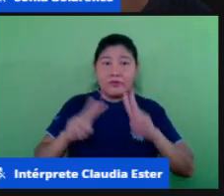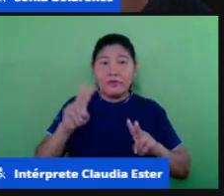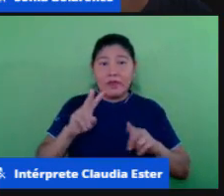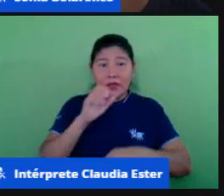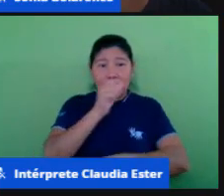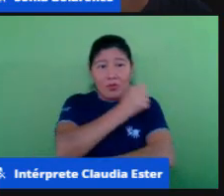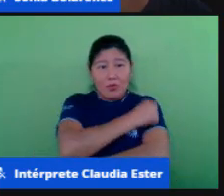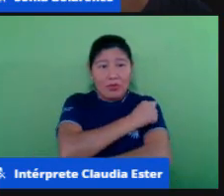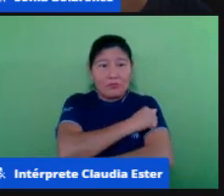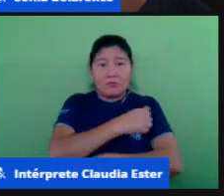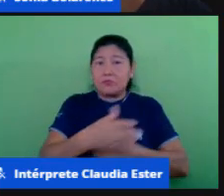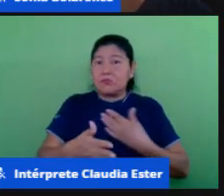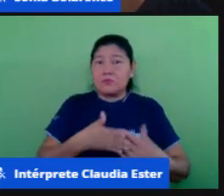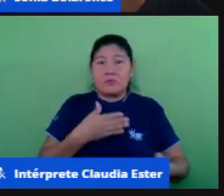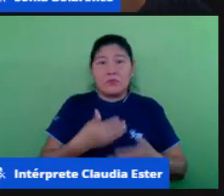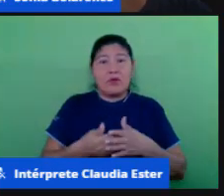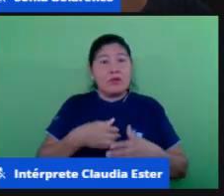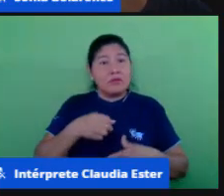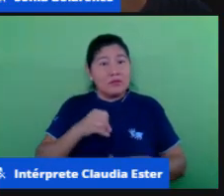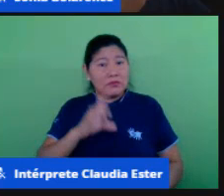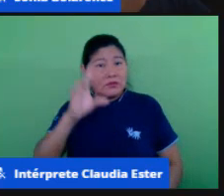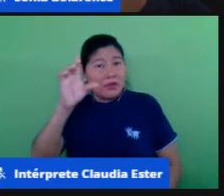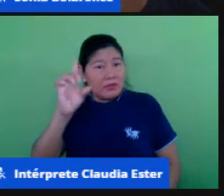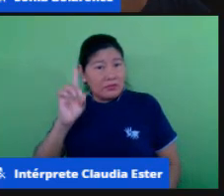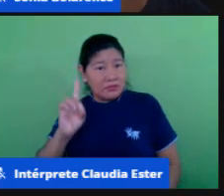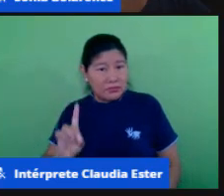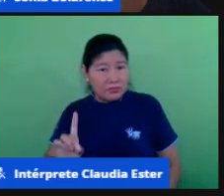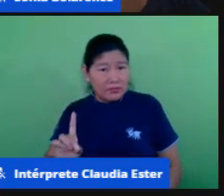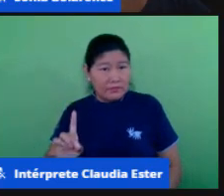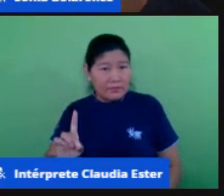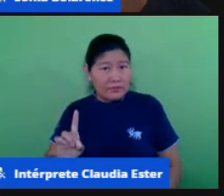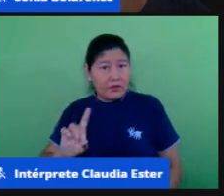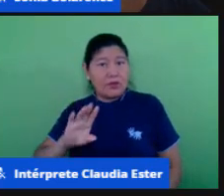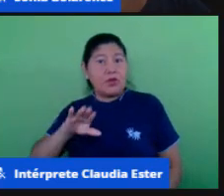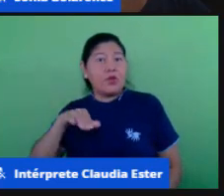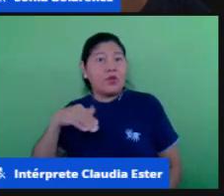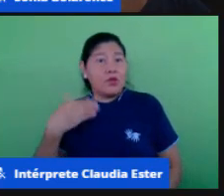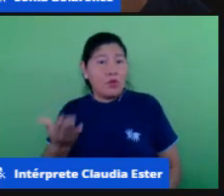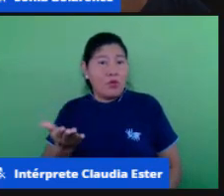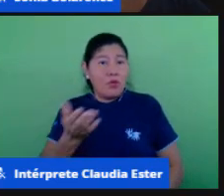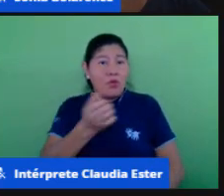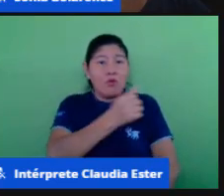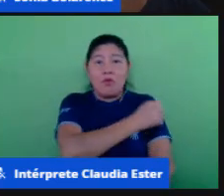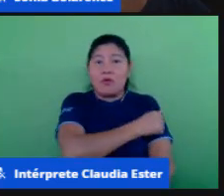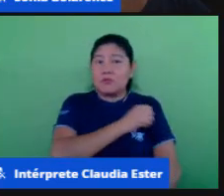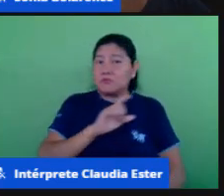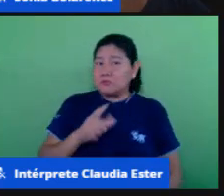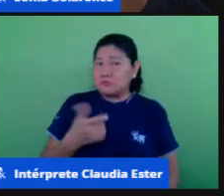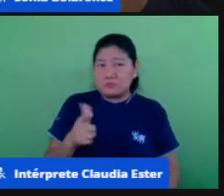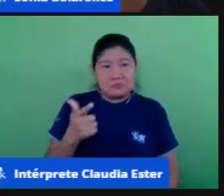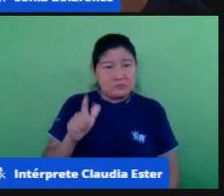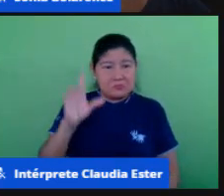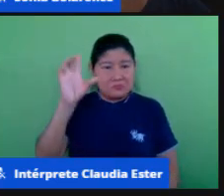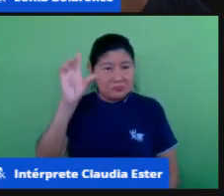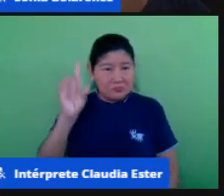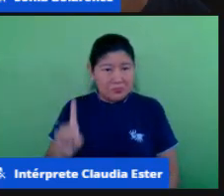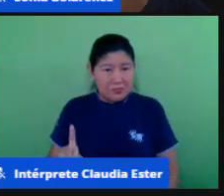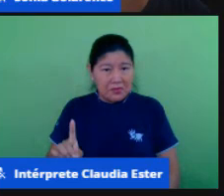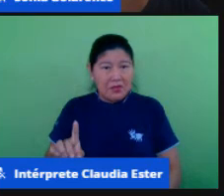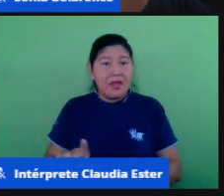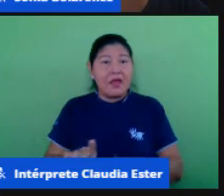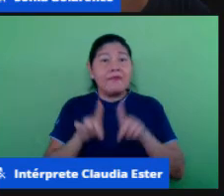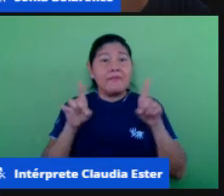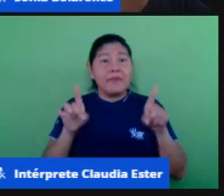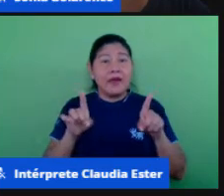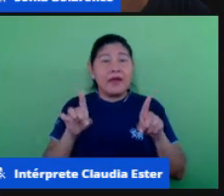deficiência né pode ser o aluno que não tem deficiência mas o aluno que tem